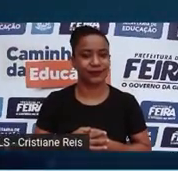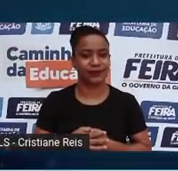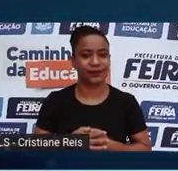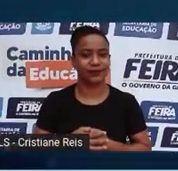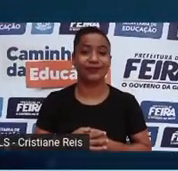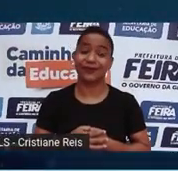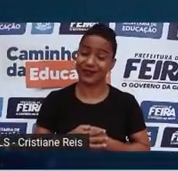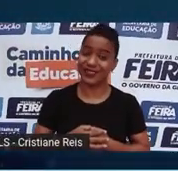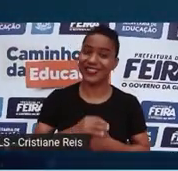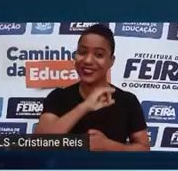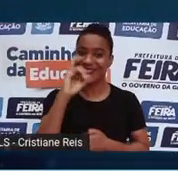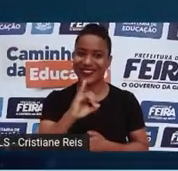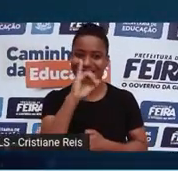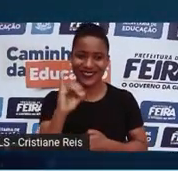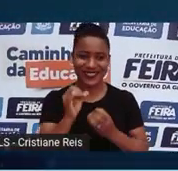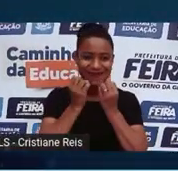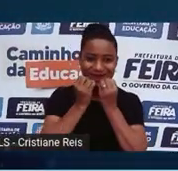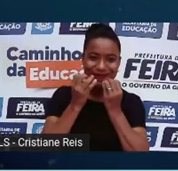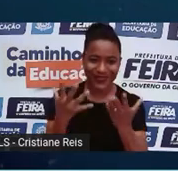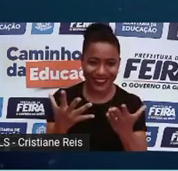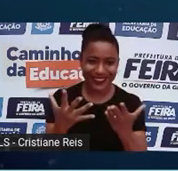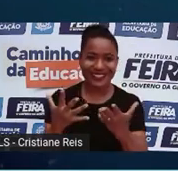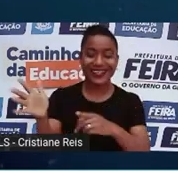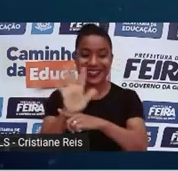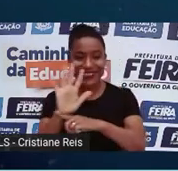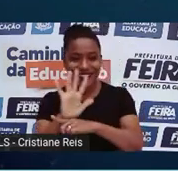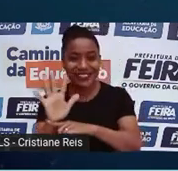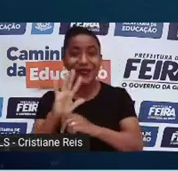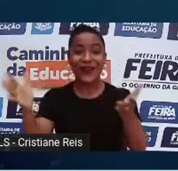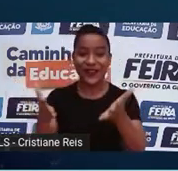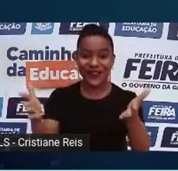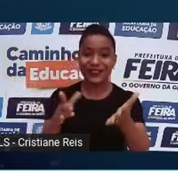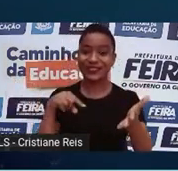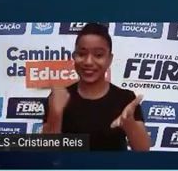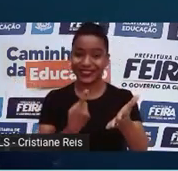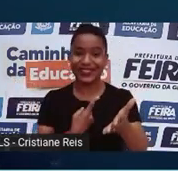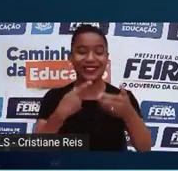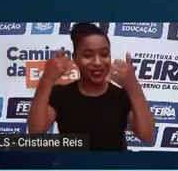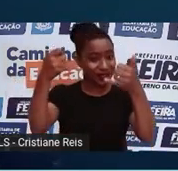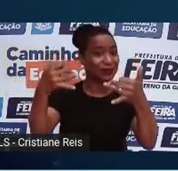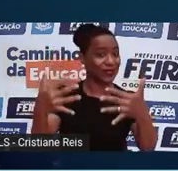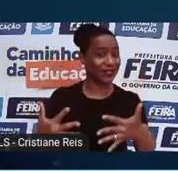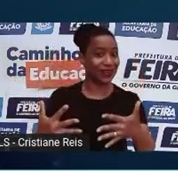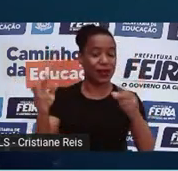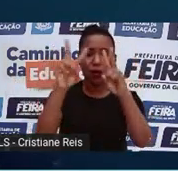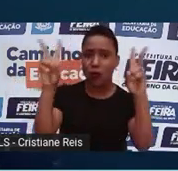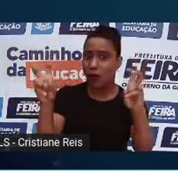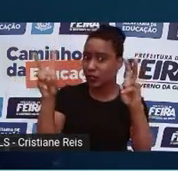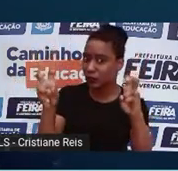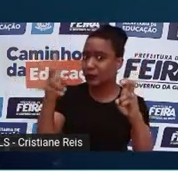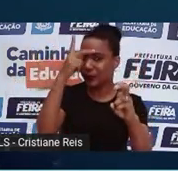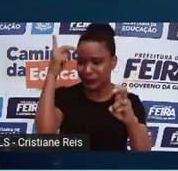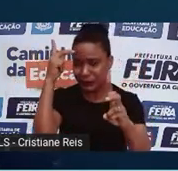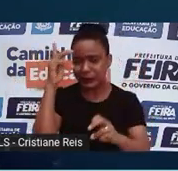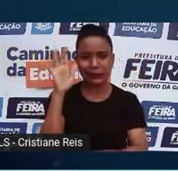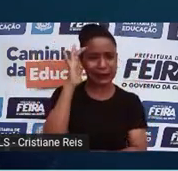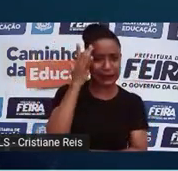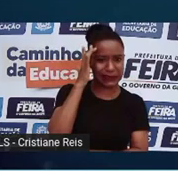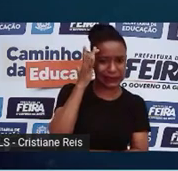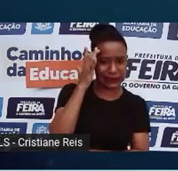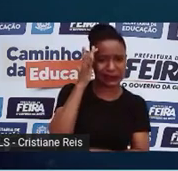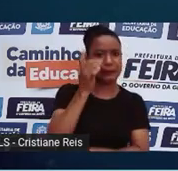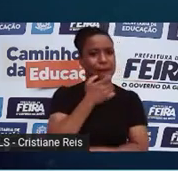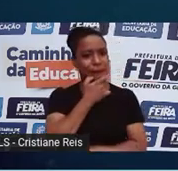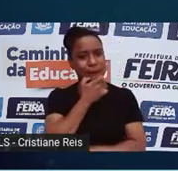Olá pessoal, bem-vindos a mais um vídeo. Hoje vamos falar sobre um assunto que ainda gera muita discussão, a clonagem. Mas antes de